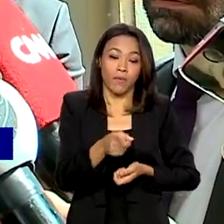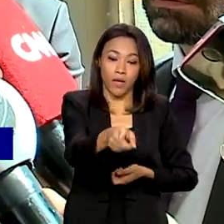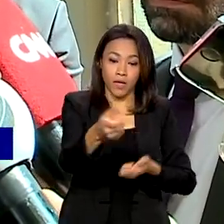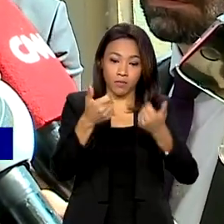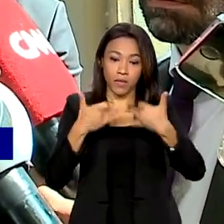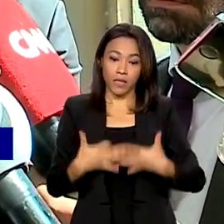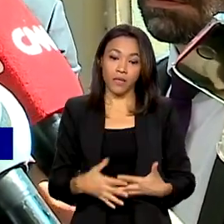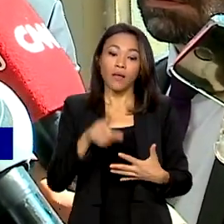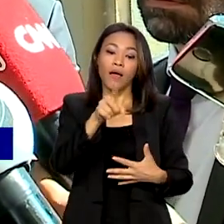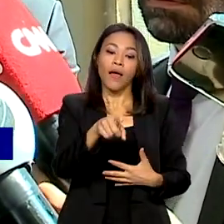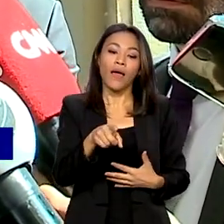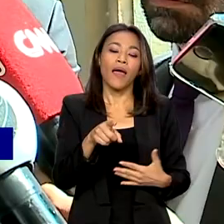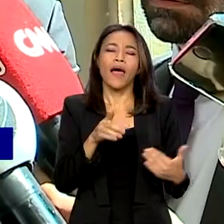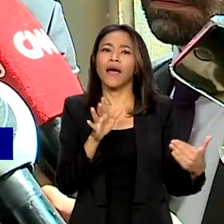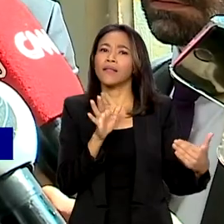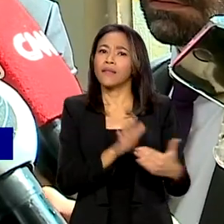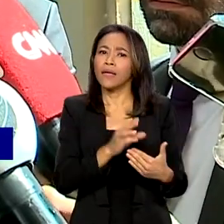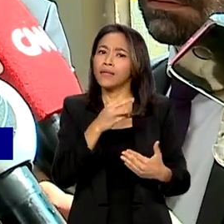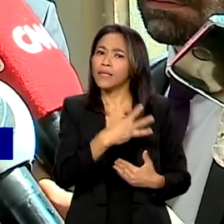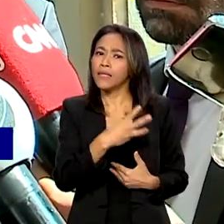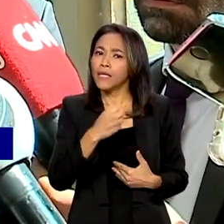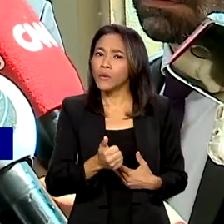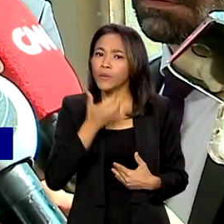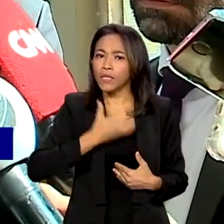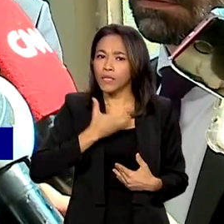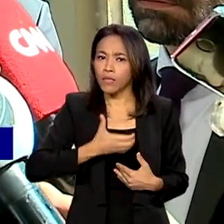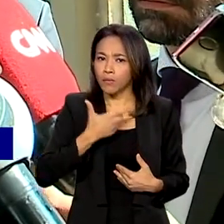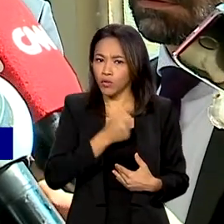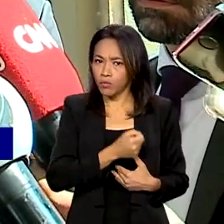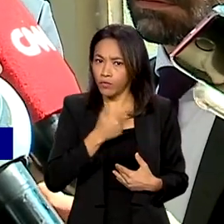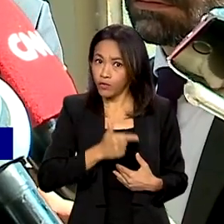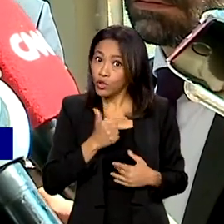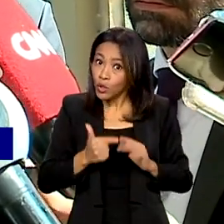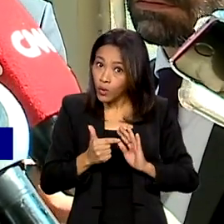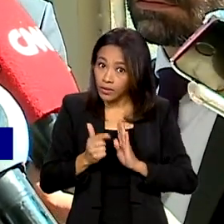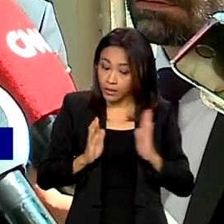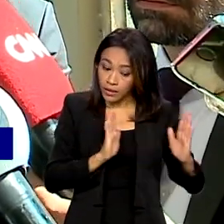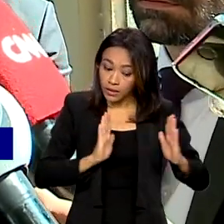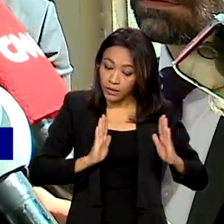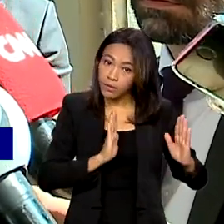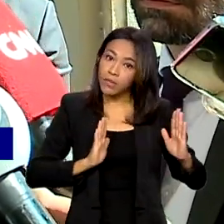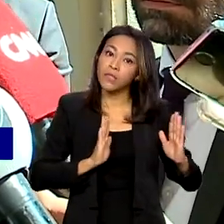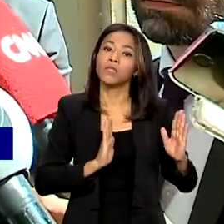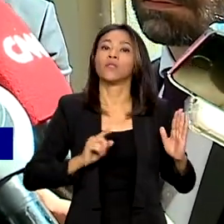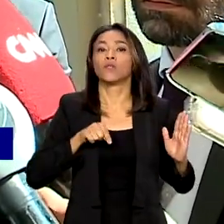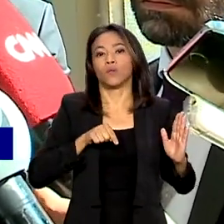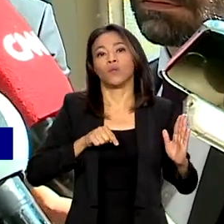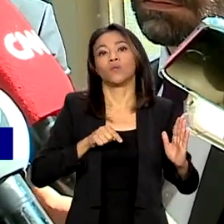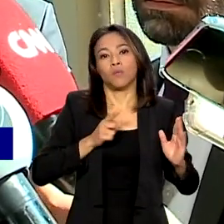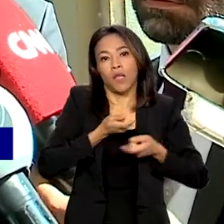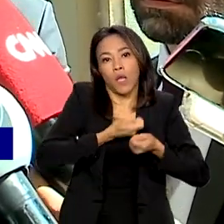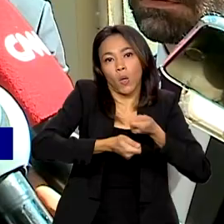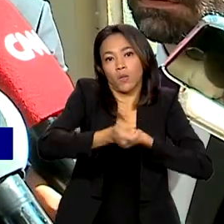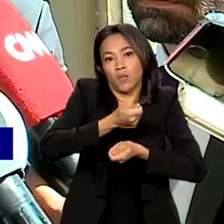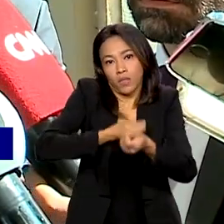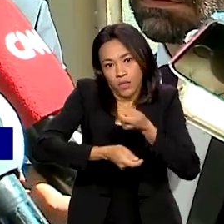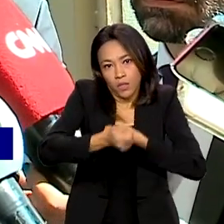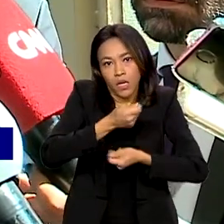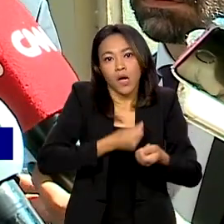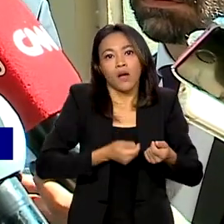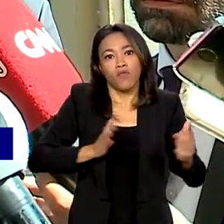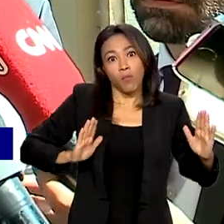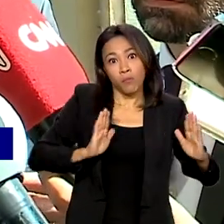negativadas até 31 de dezembro de 2022. Portanto, é o rescaldo de todos os problemas que o Brasil